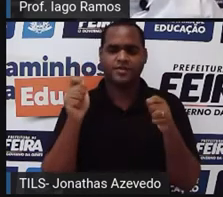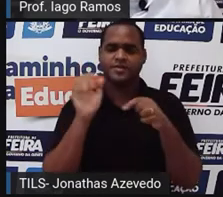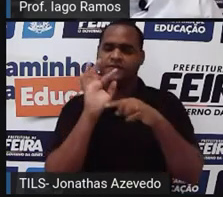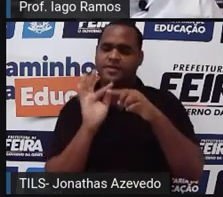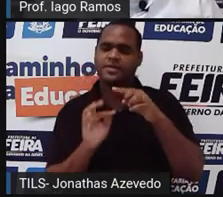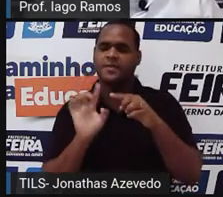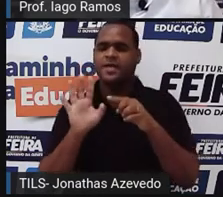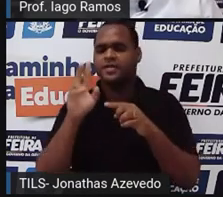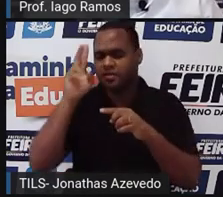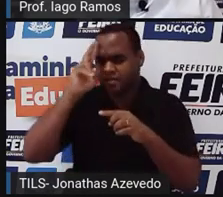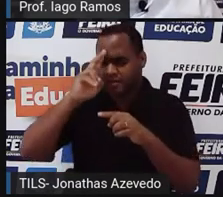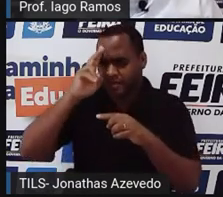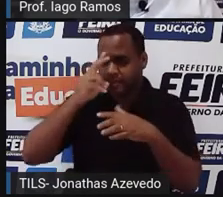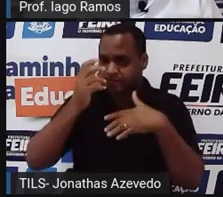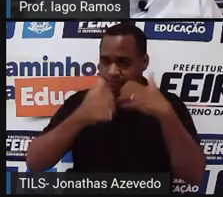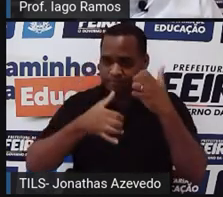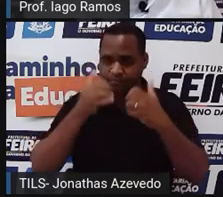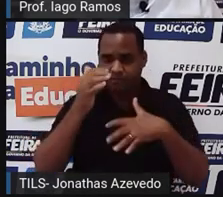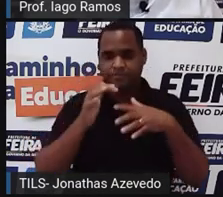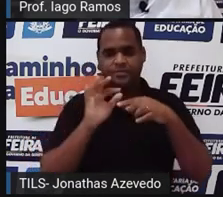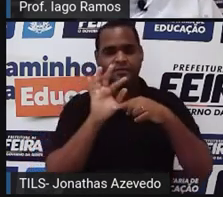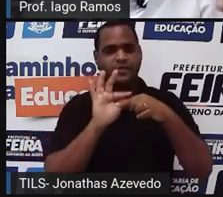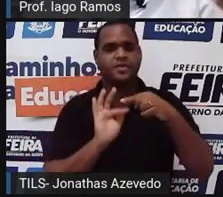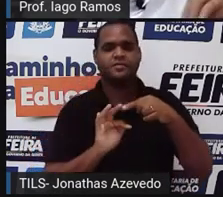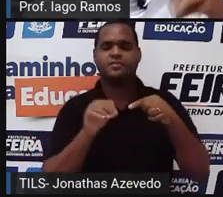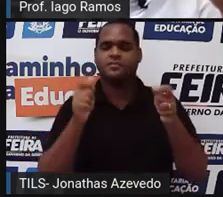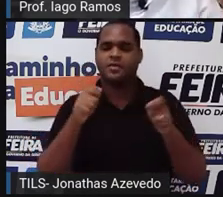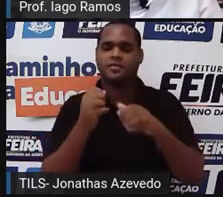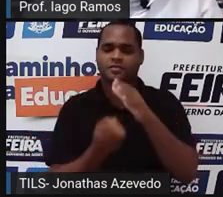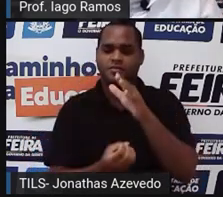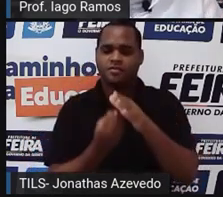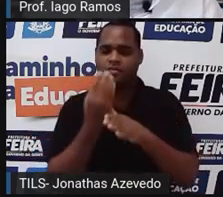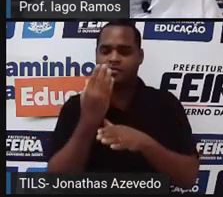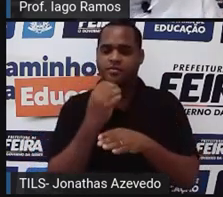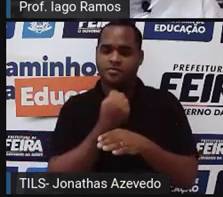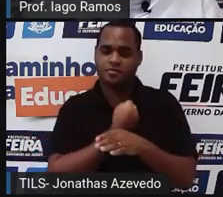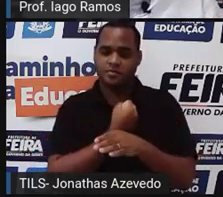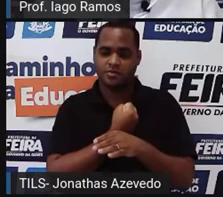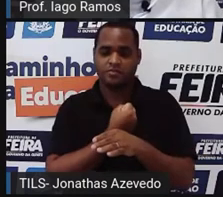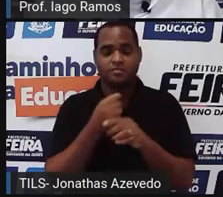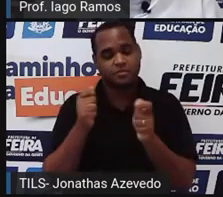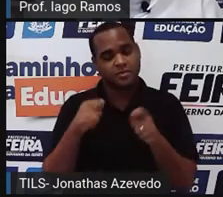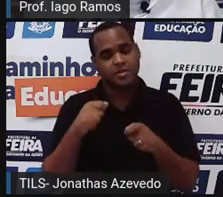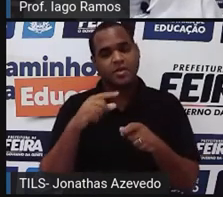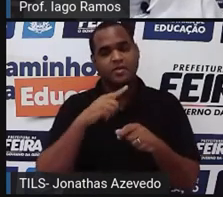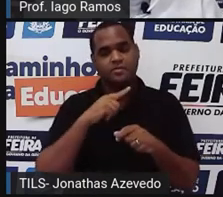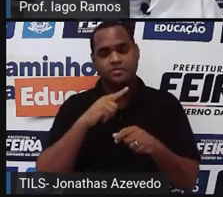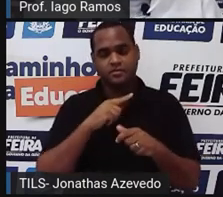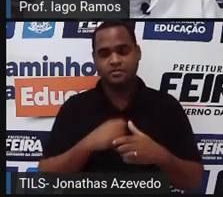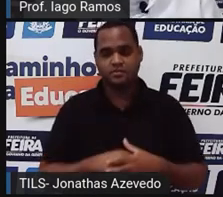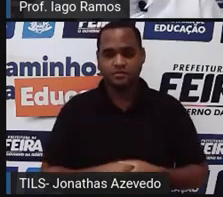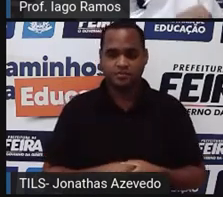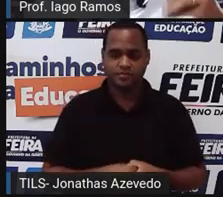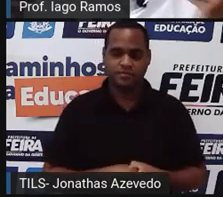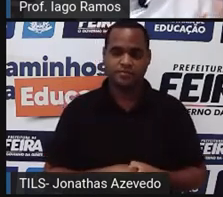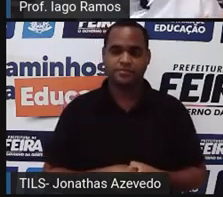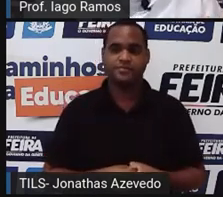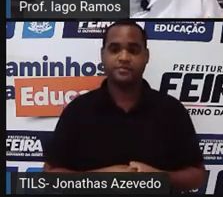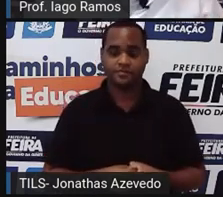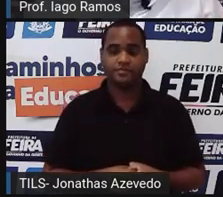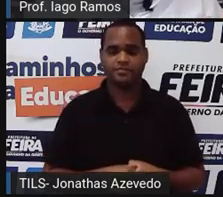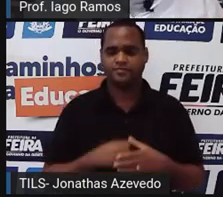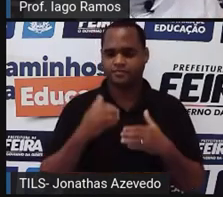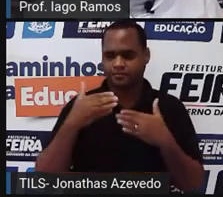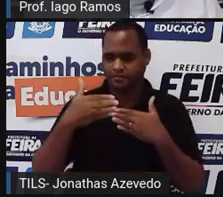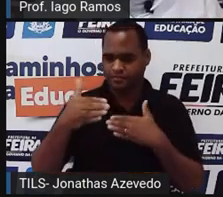precisa lembrar que de uma fração a gente pode gerar um número decimal, certo? E